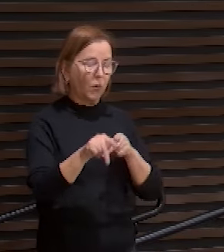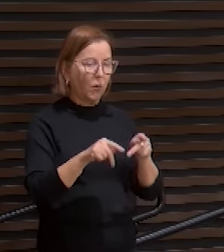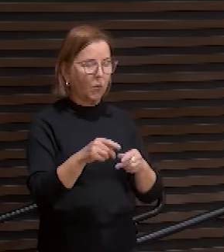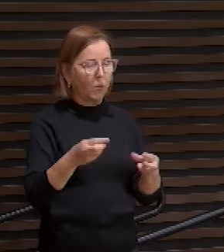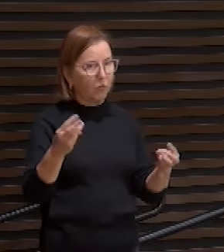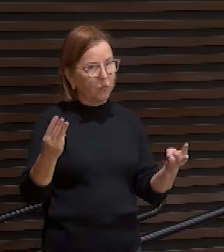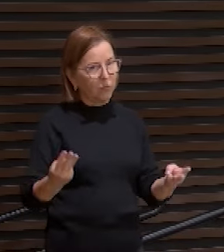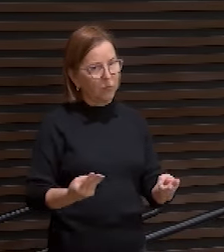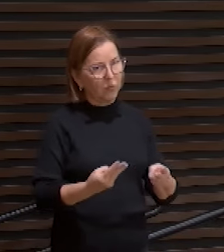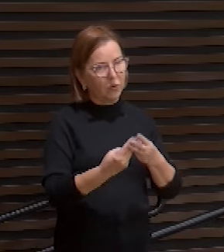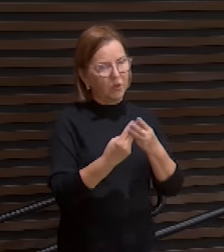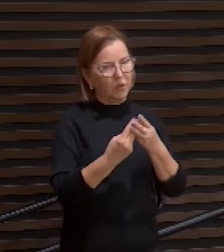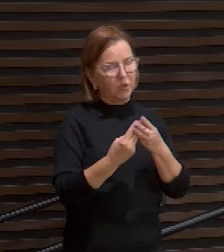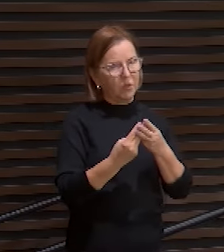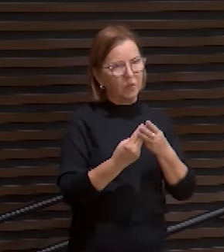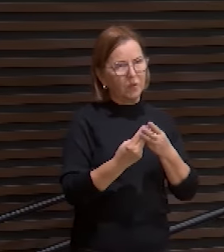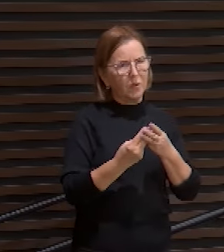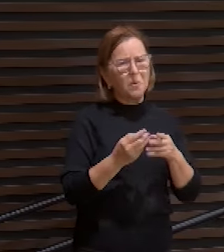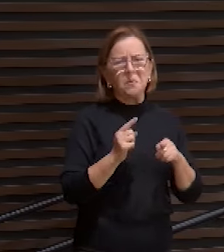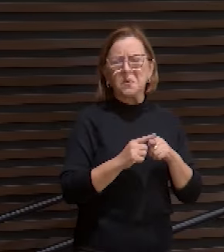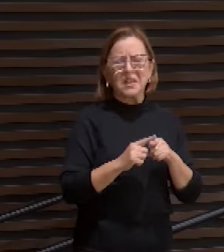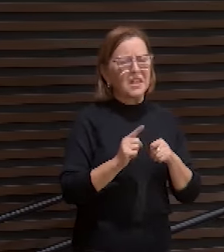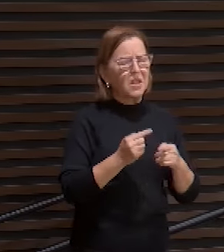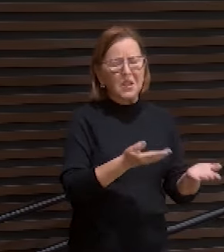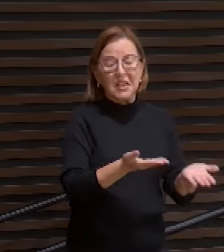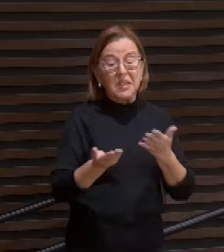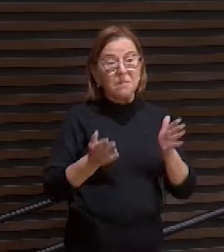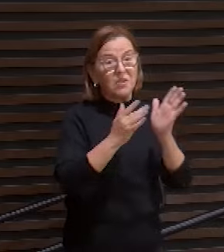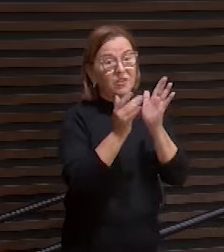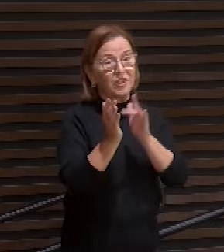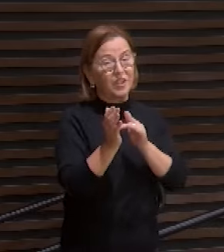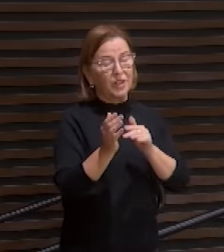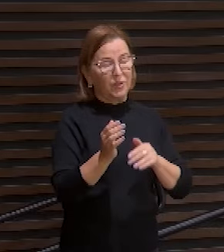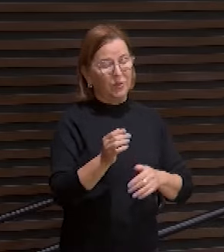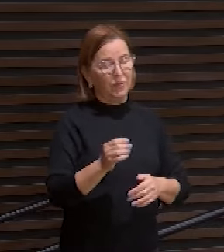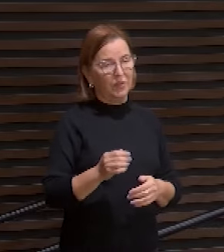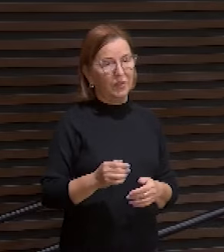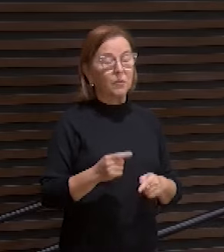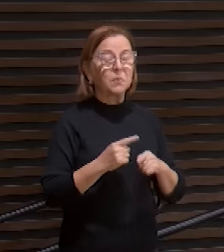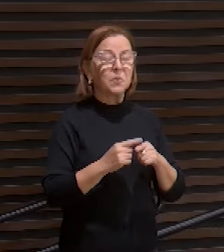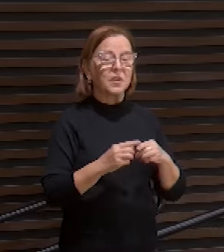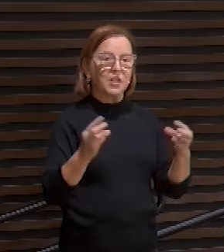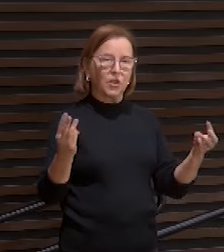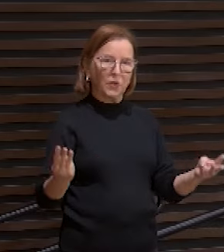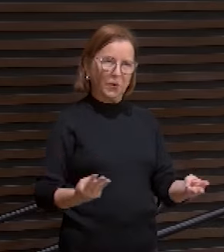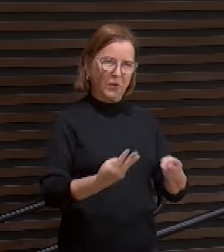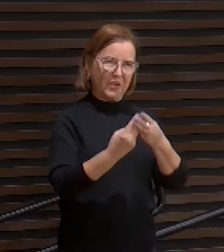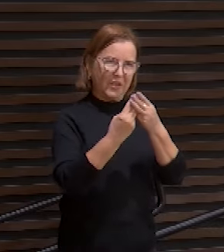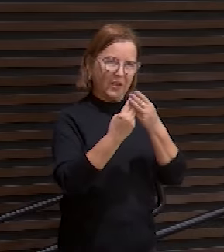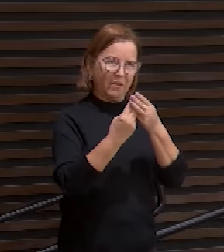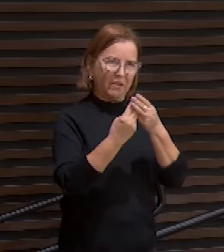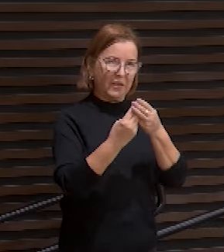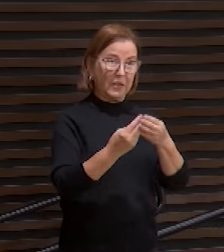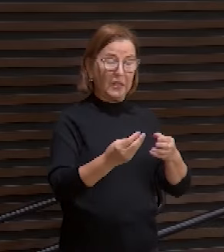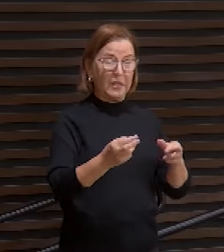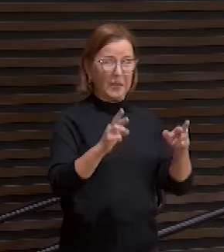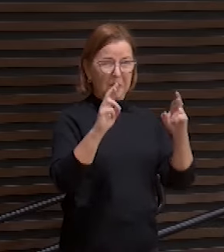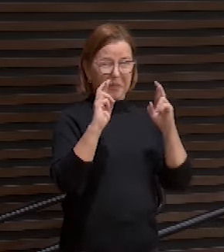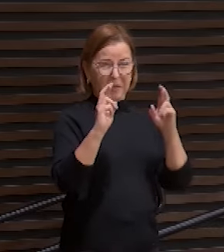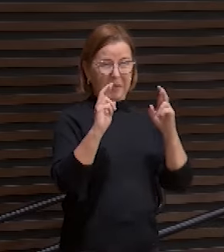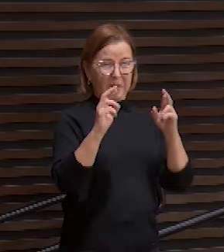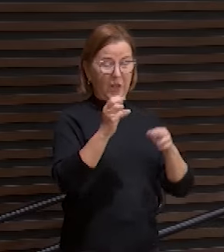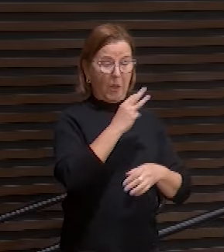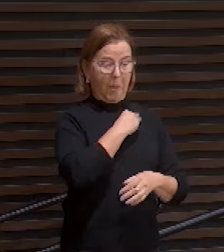expectativa dos judeus? Por que os judeus não receberam Jesus como Messias? Porque os judeus tinham a expectativa de um Messias